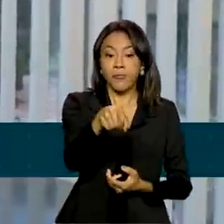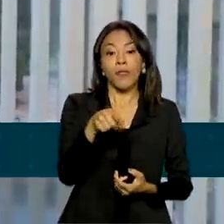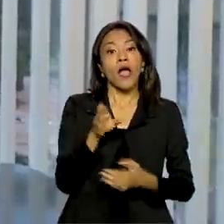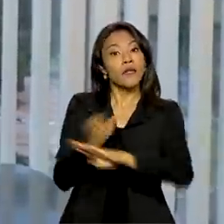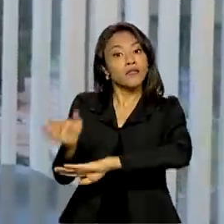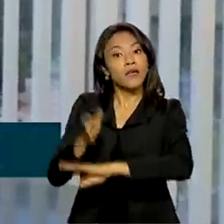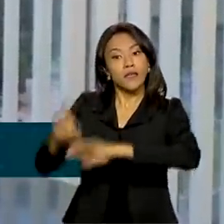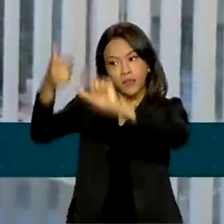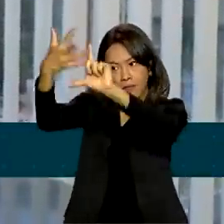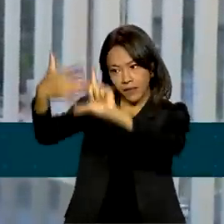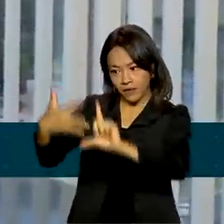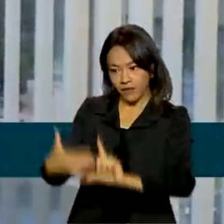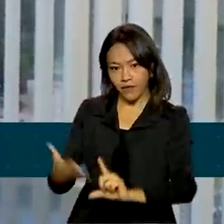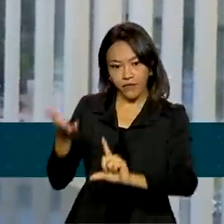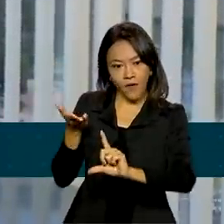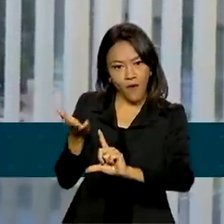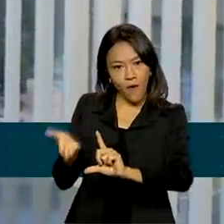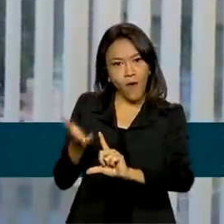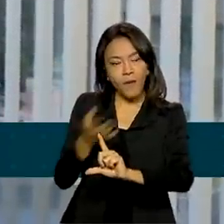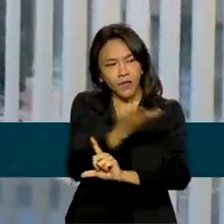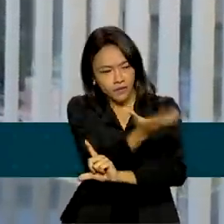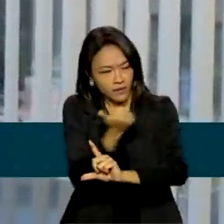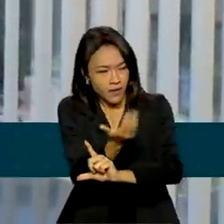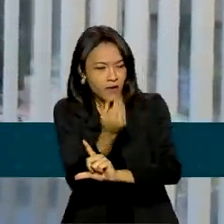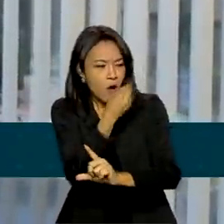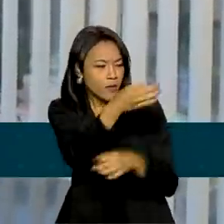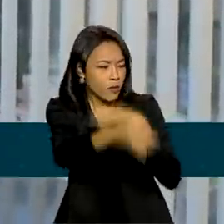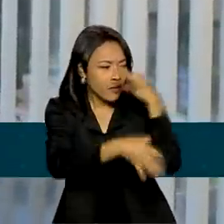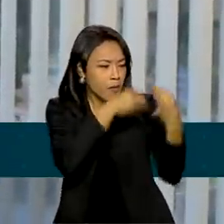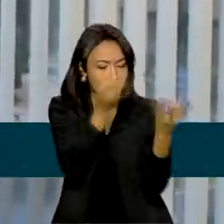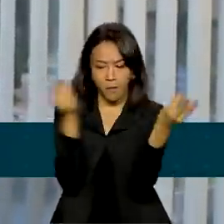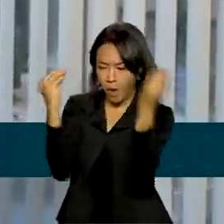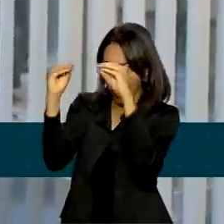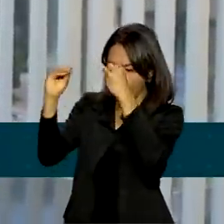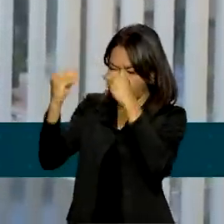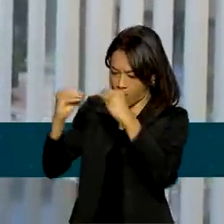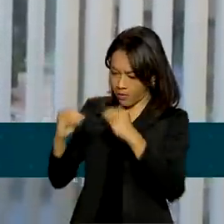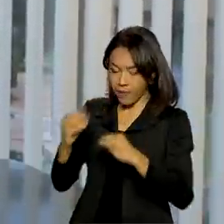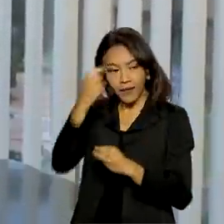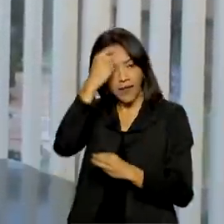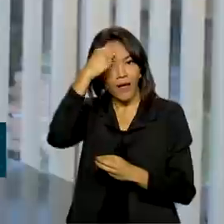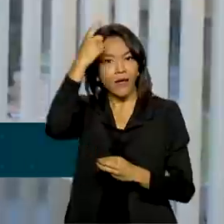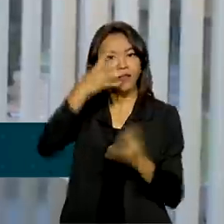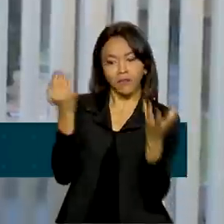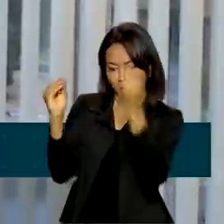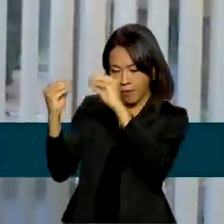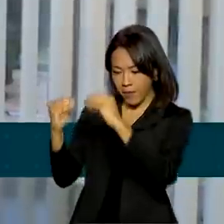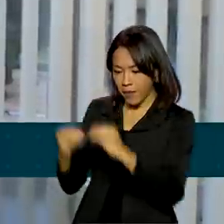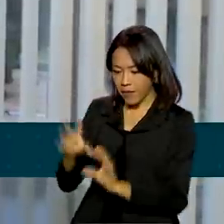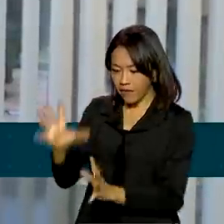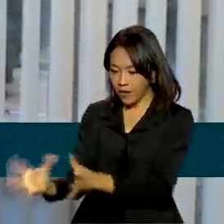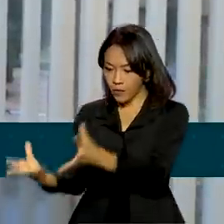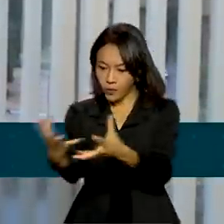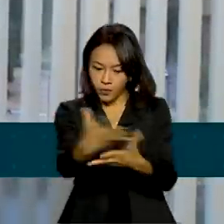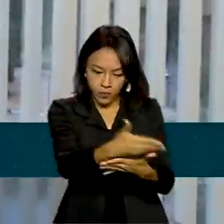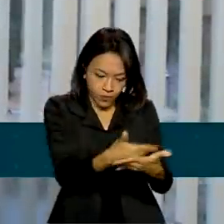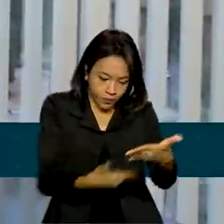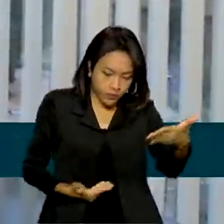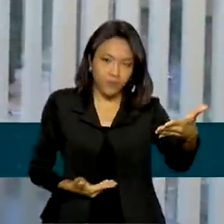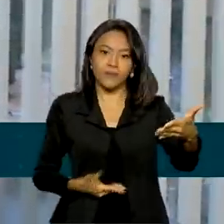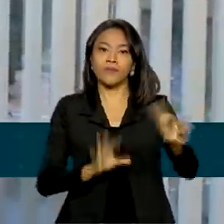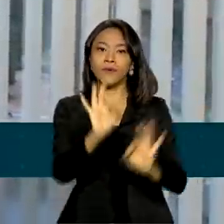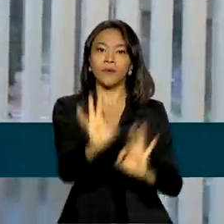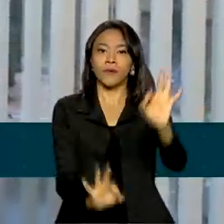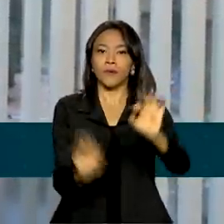Participa Mais Brasil e traga as suas sugestões, contribuições, ideias que vão compor o nosso Plano Nacional. Dessa